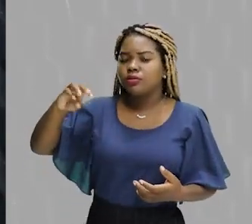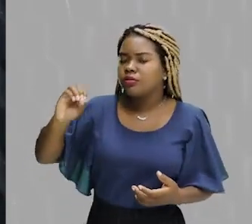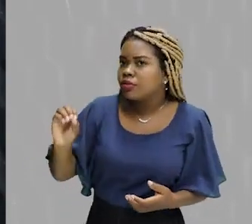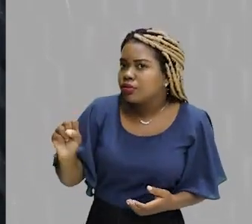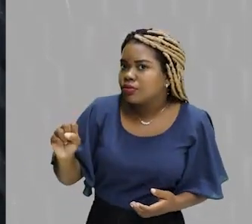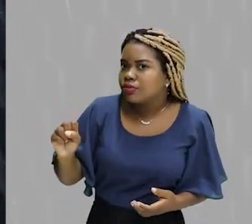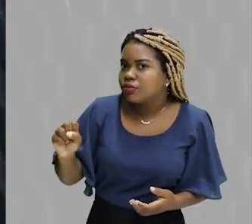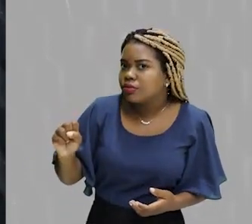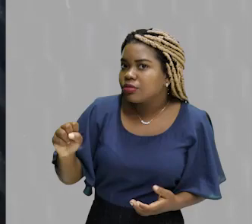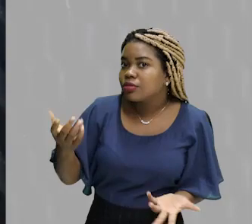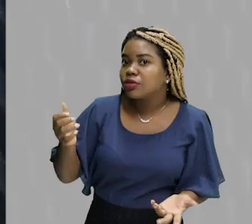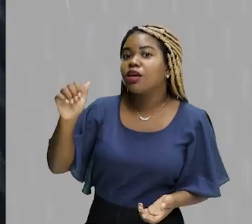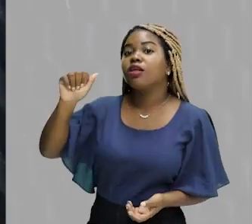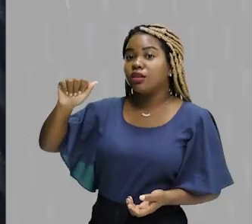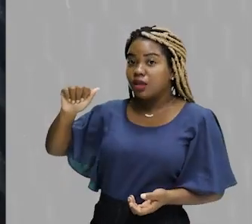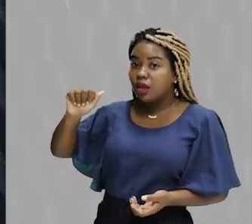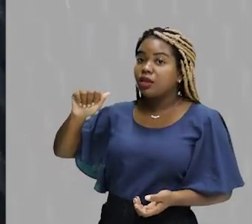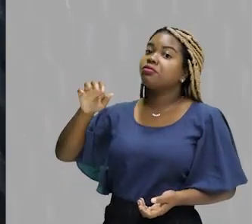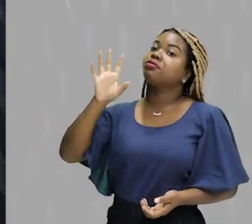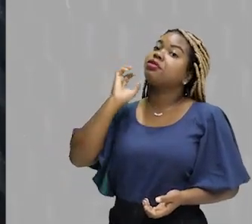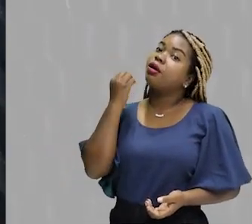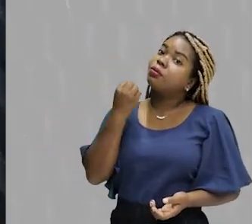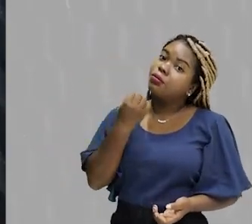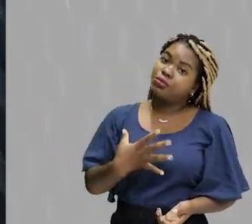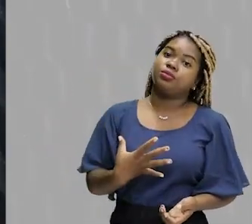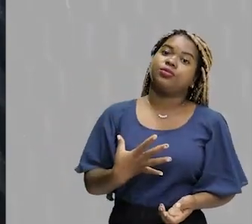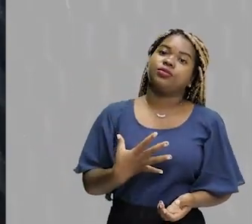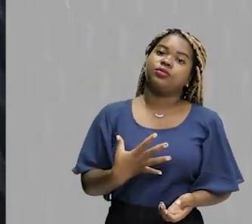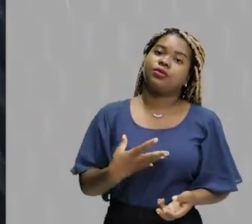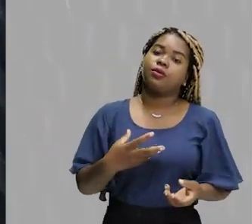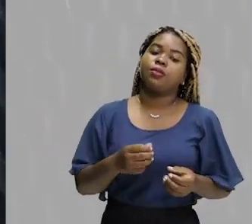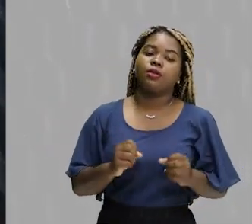fica muito importante, muito fácil de você perceber que ela se encaixa.